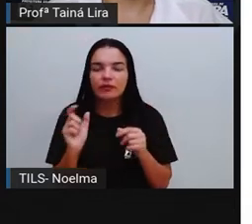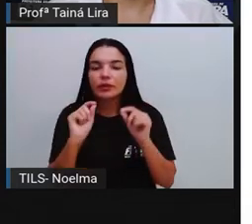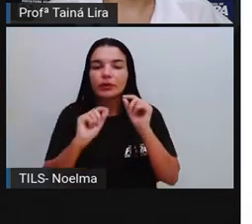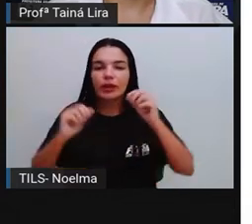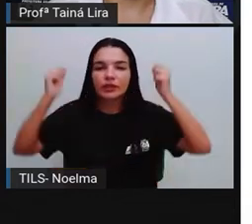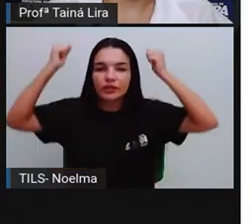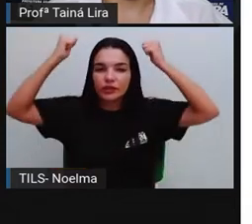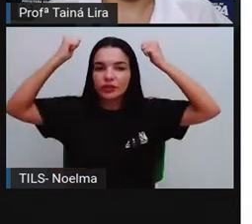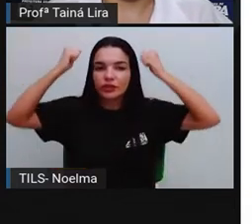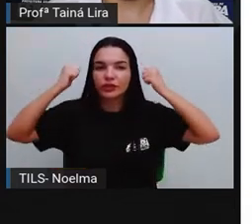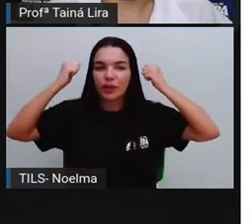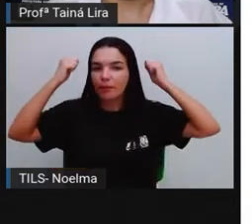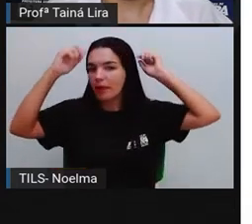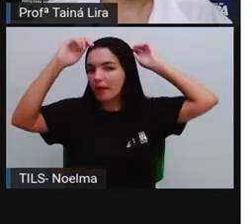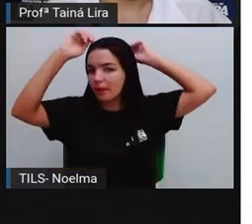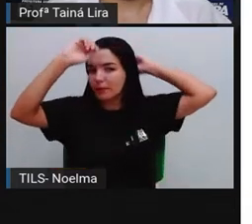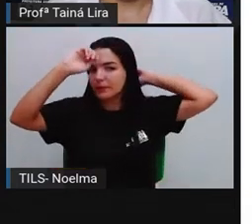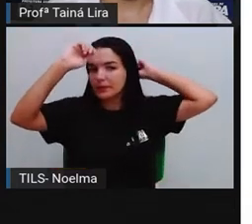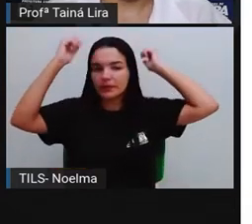Vende de tudo,